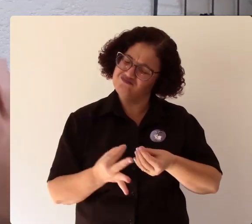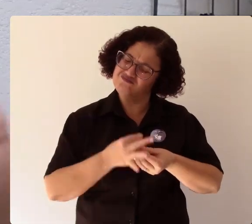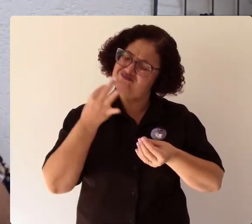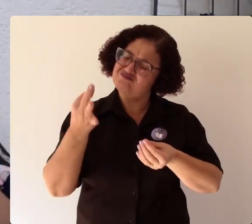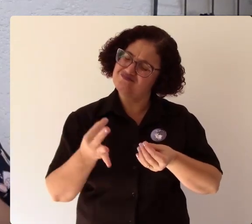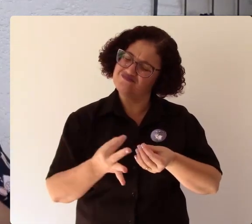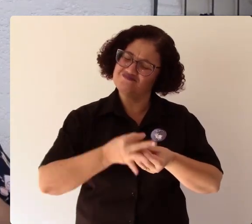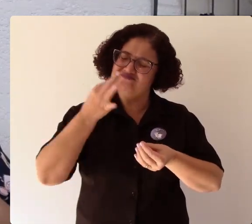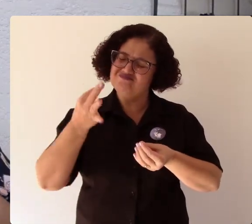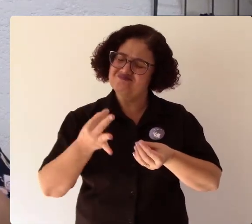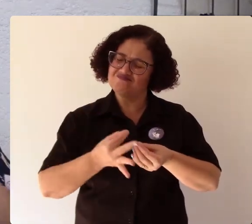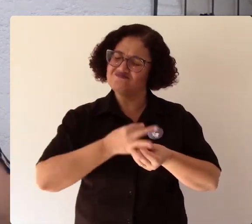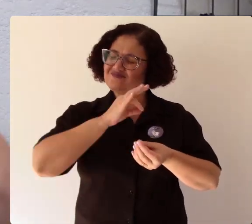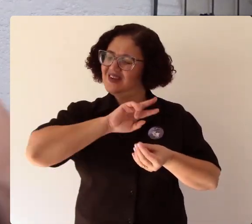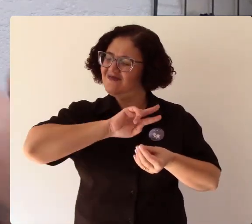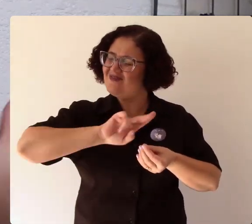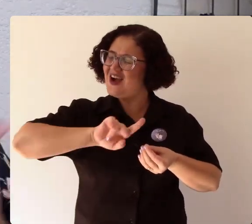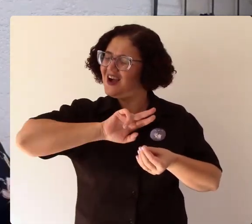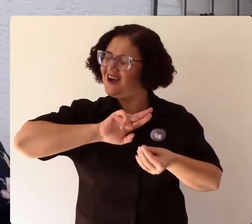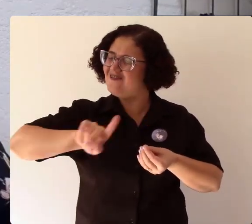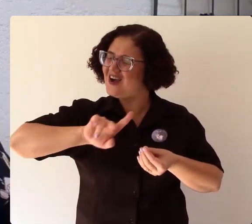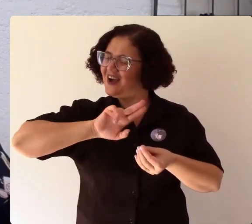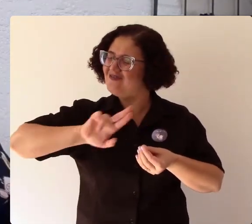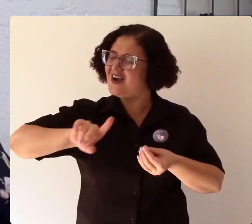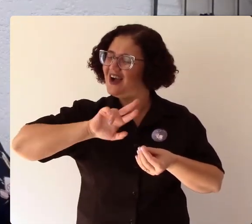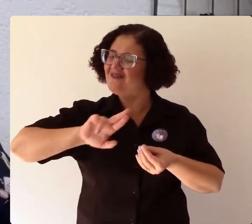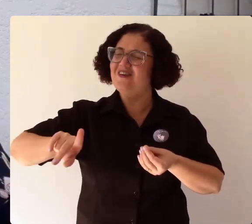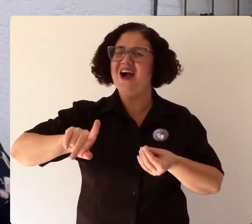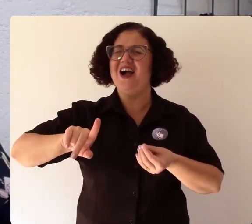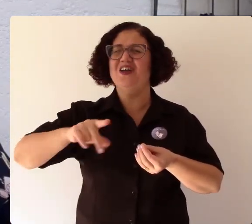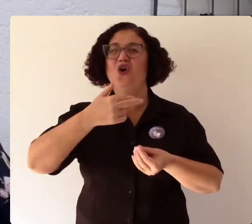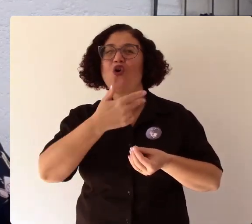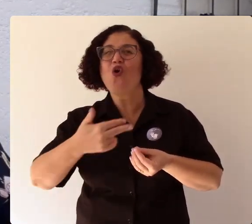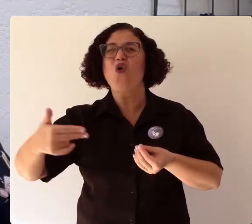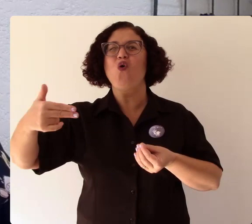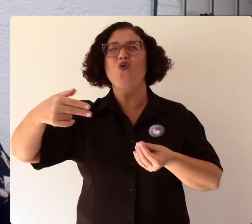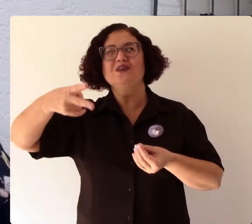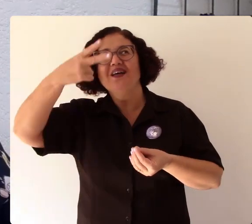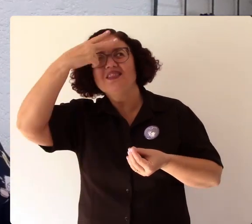algo desse desconhecido que o habita